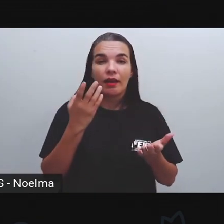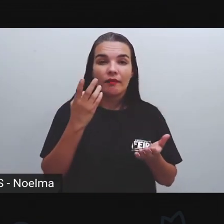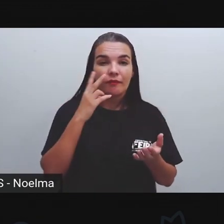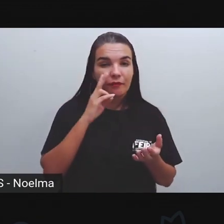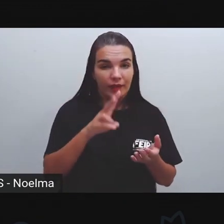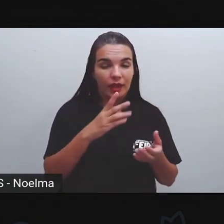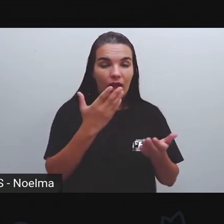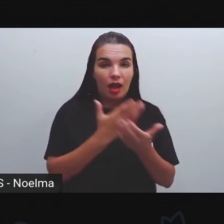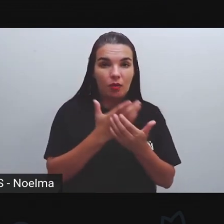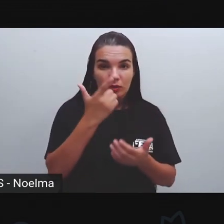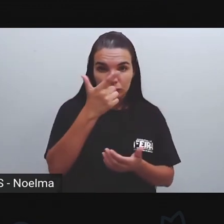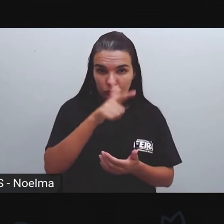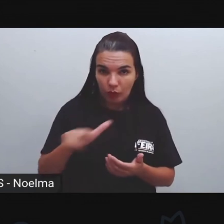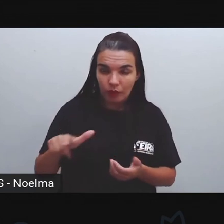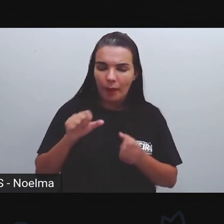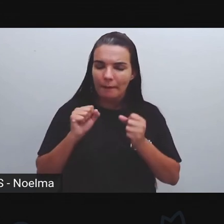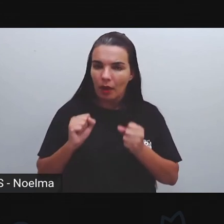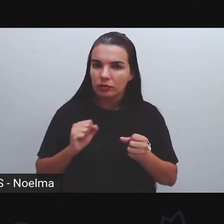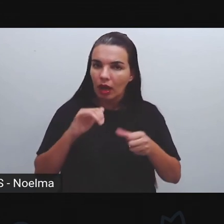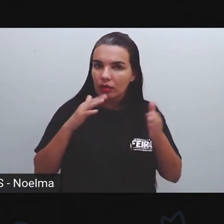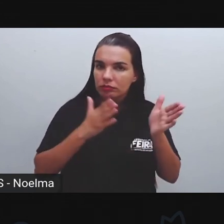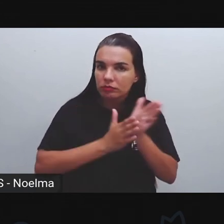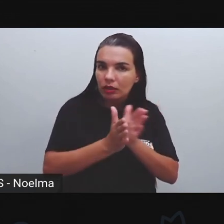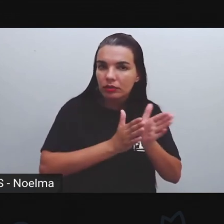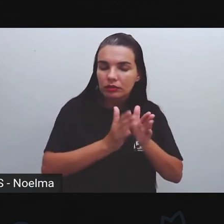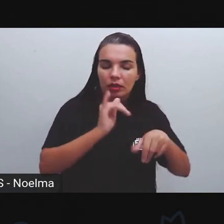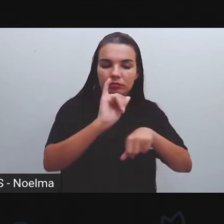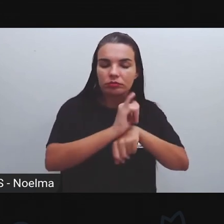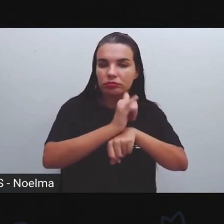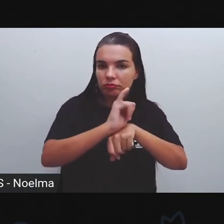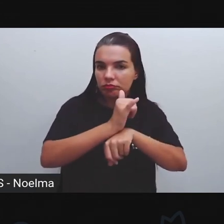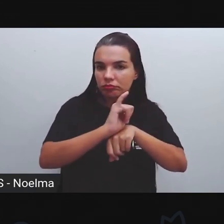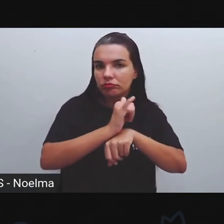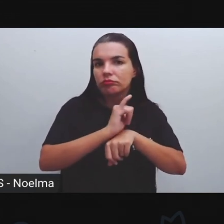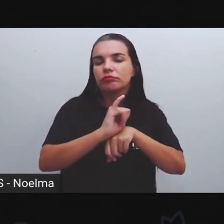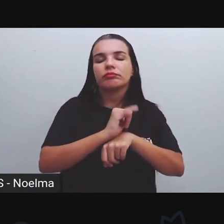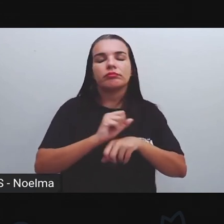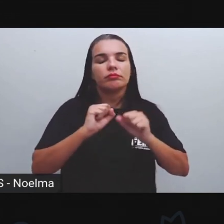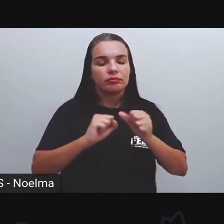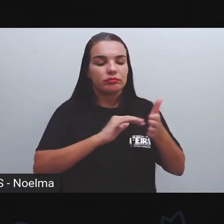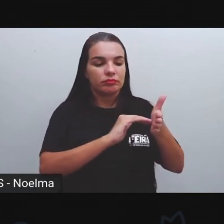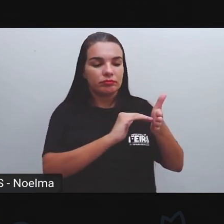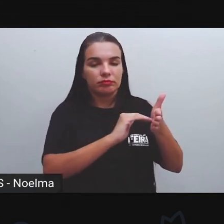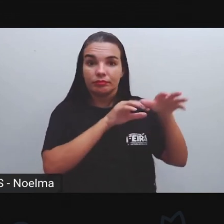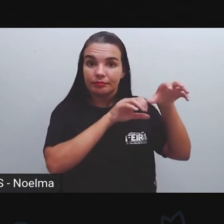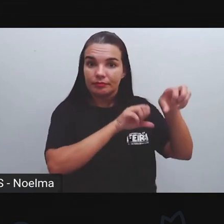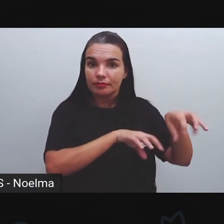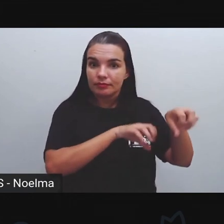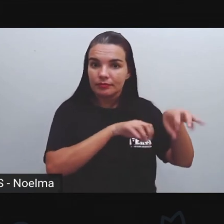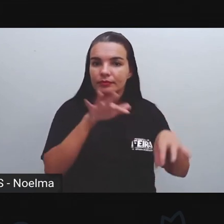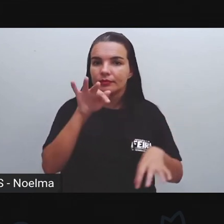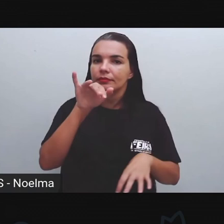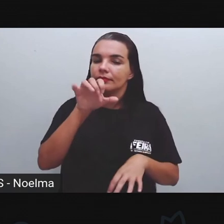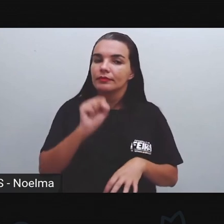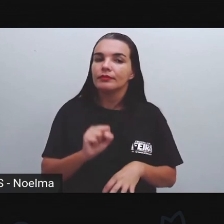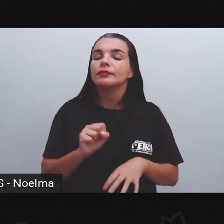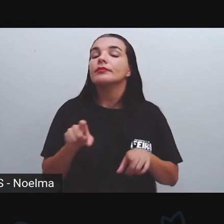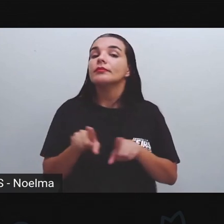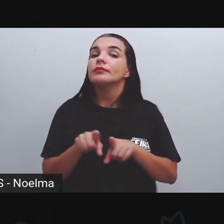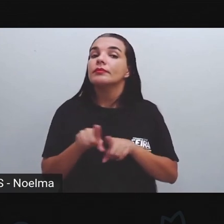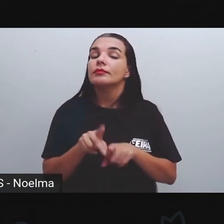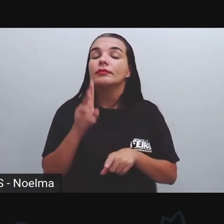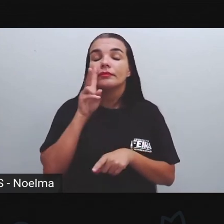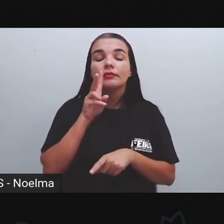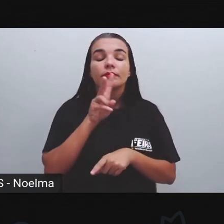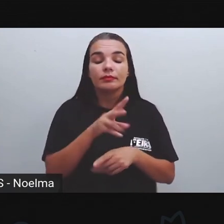novamente Vocês podem estar Acessando ali O nosso canal O canal da Feduque De Feira de Santana E assistir